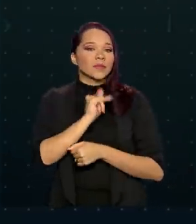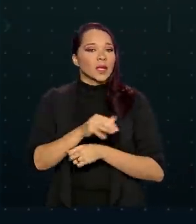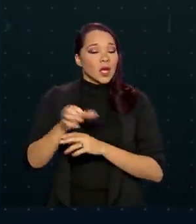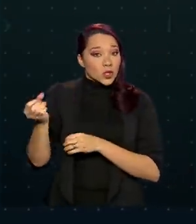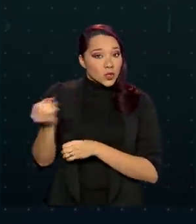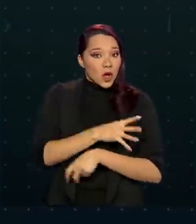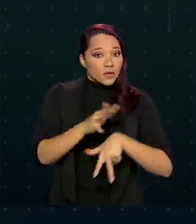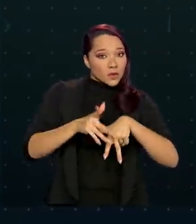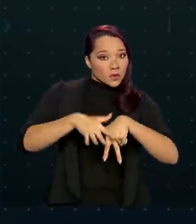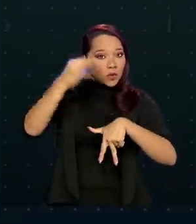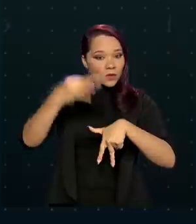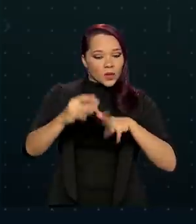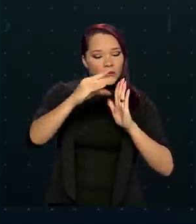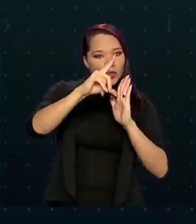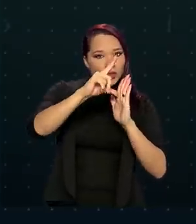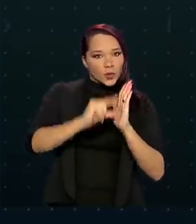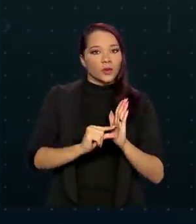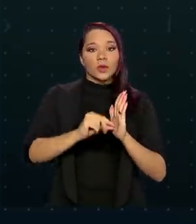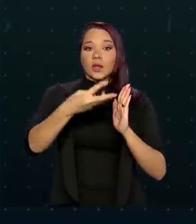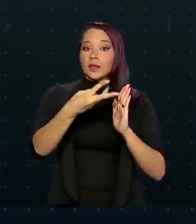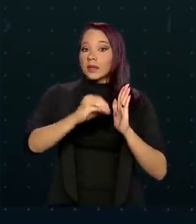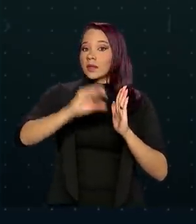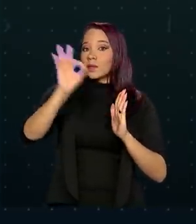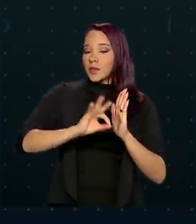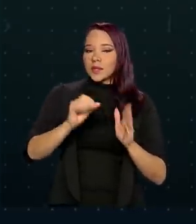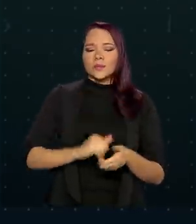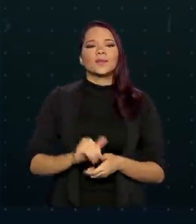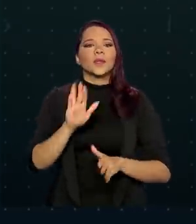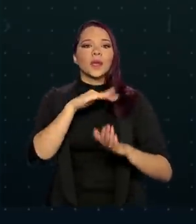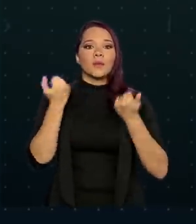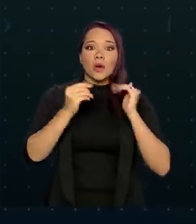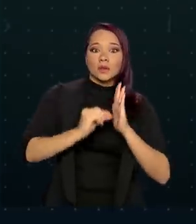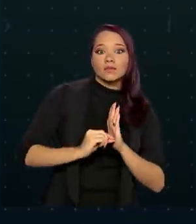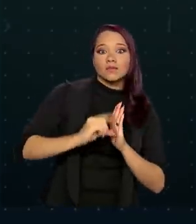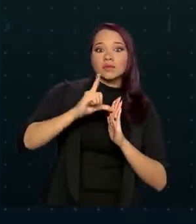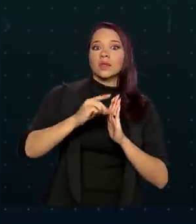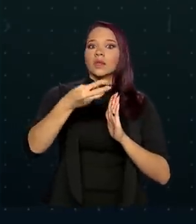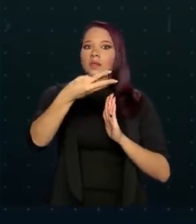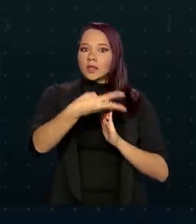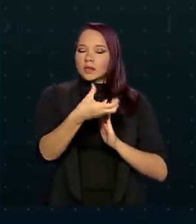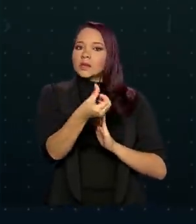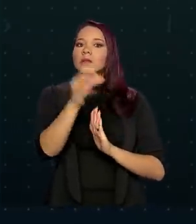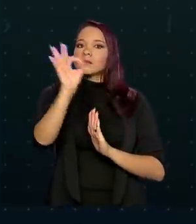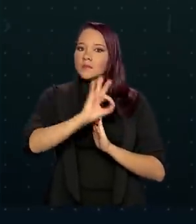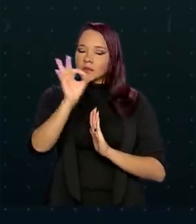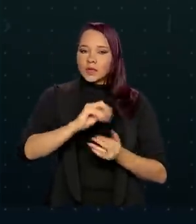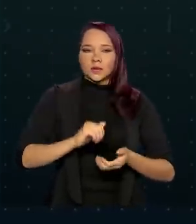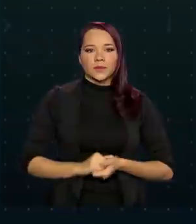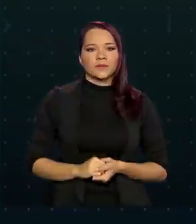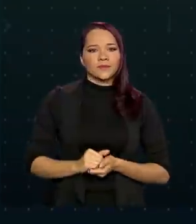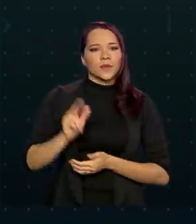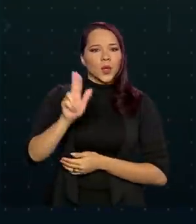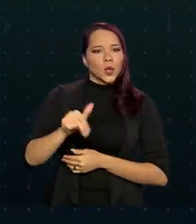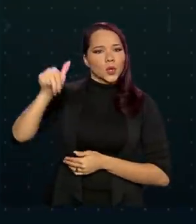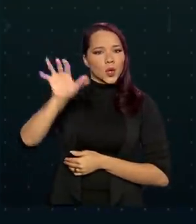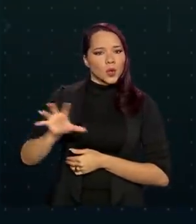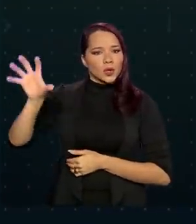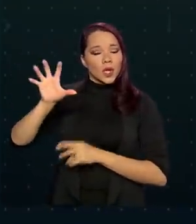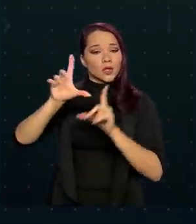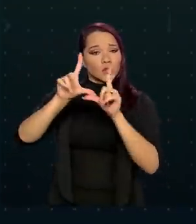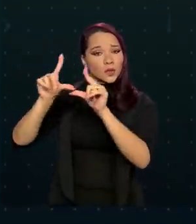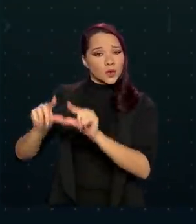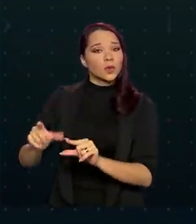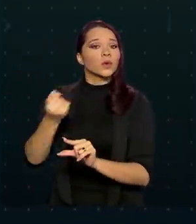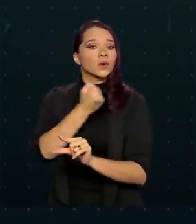novas infecções caíram em 30% e os óbitos subiram 36%. O Nordeste reduziu